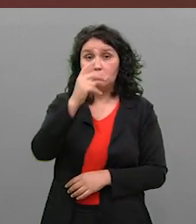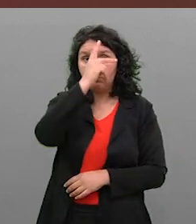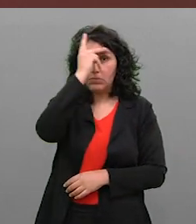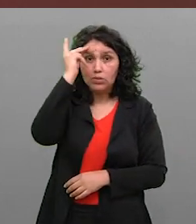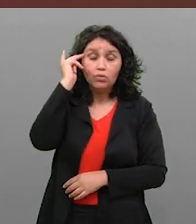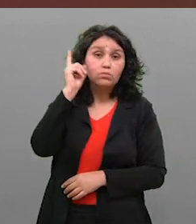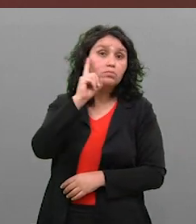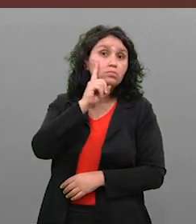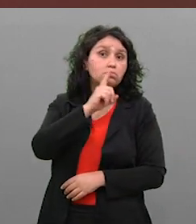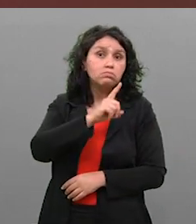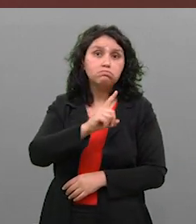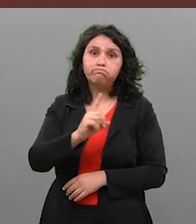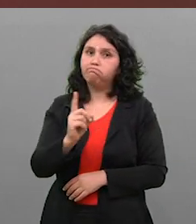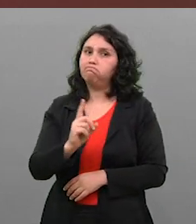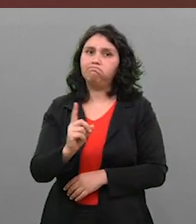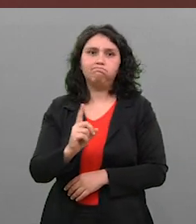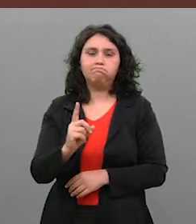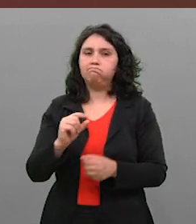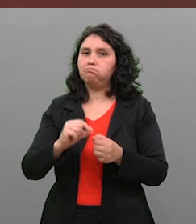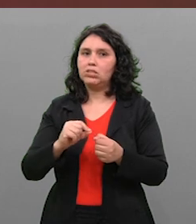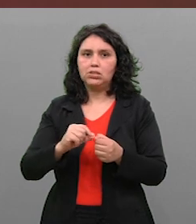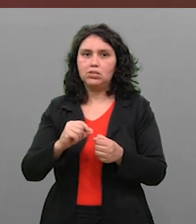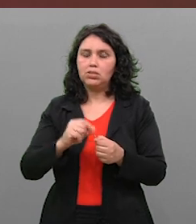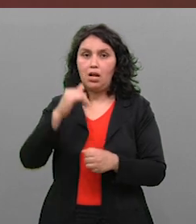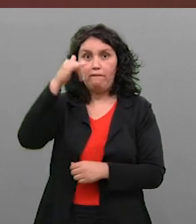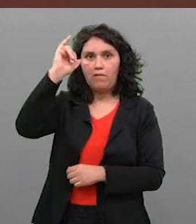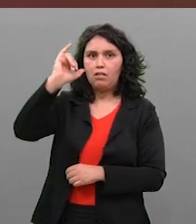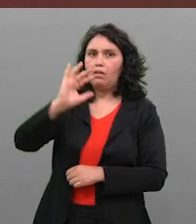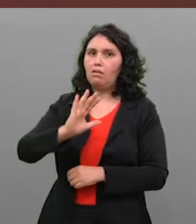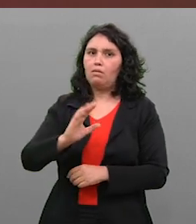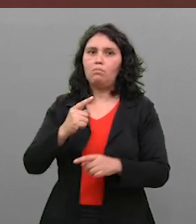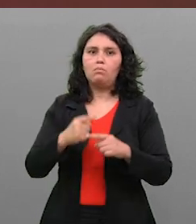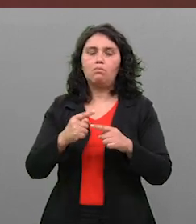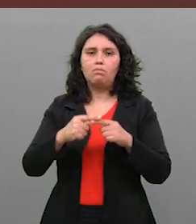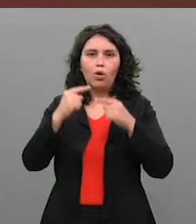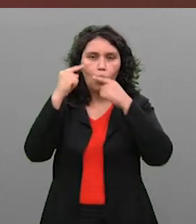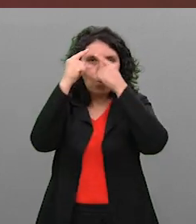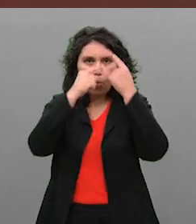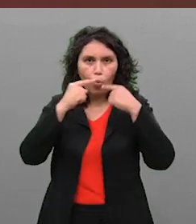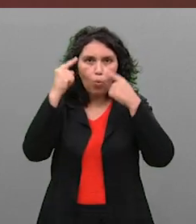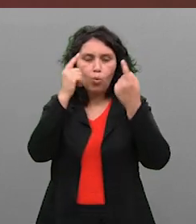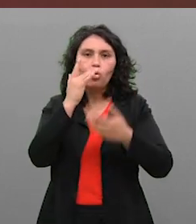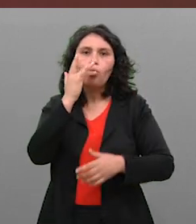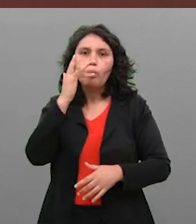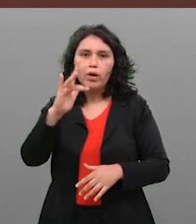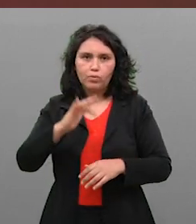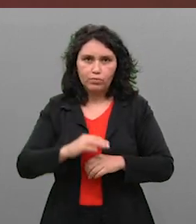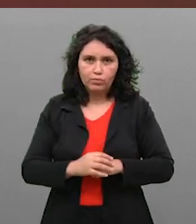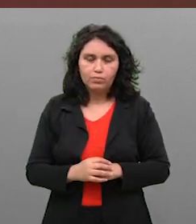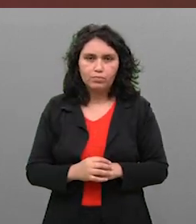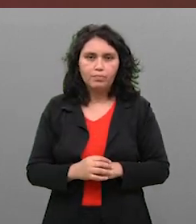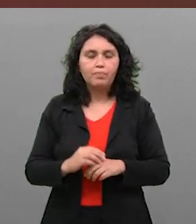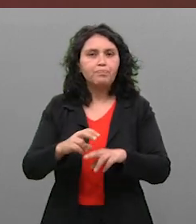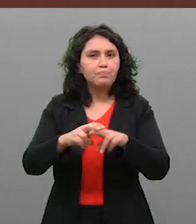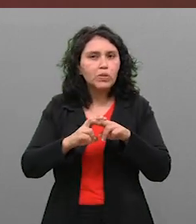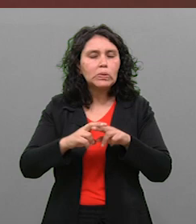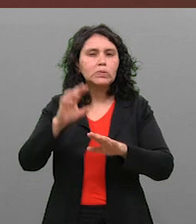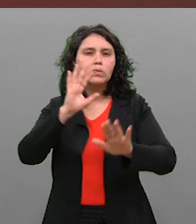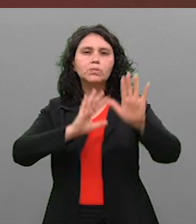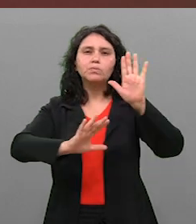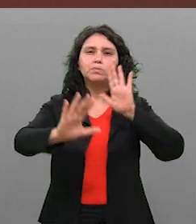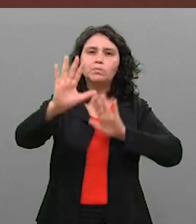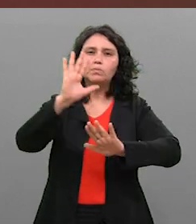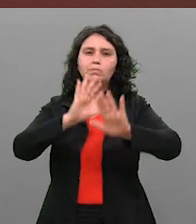é um pouco mais morena, a gente já não indica isso. Olha só, tem todas essas questões, esses cuidados, que